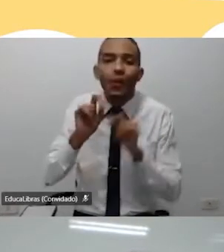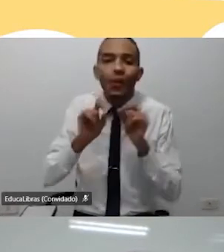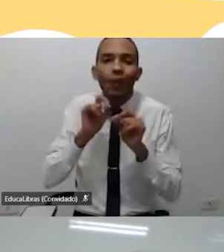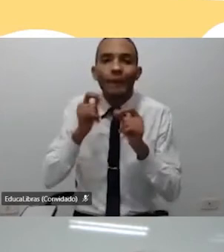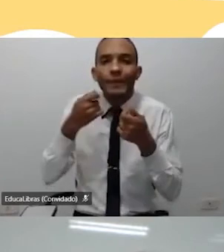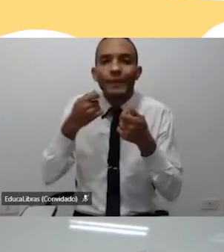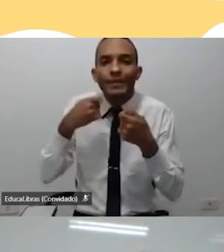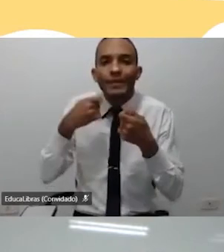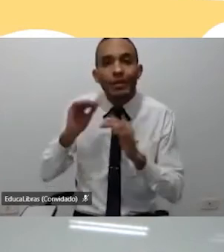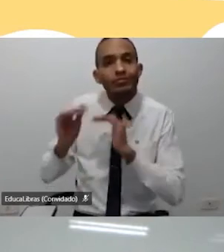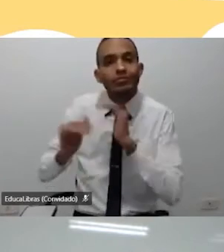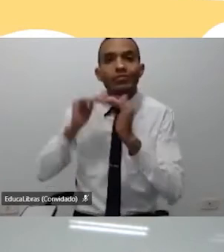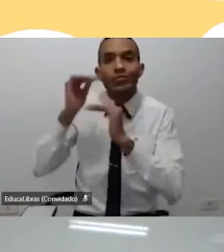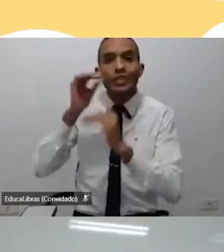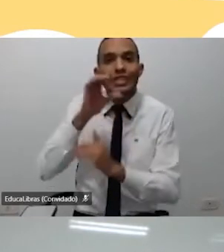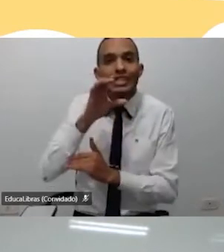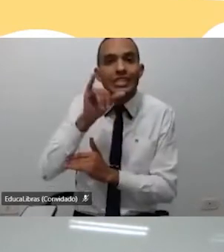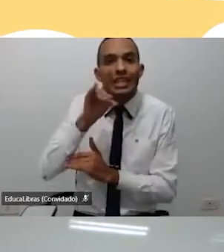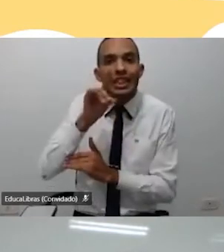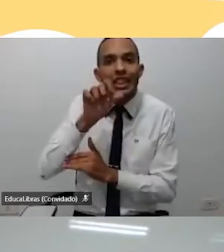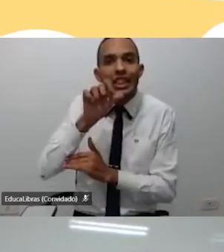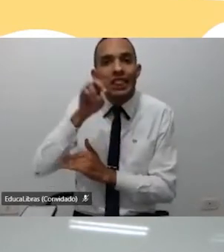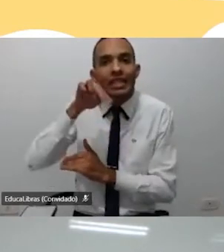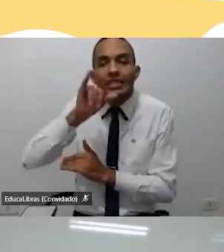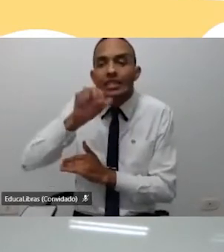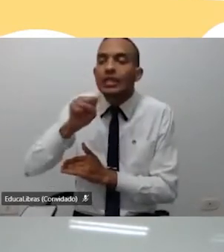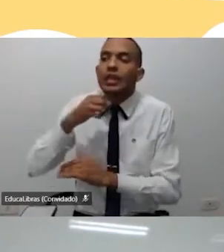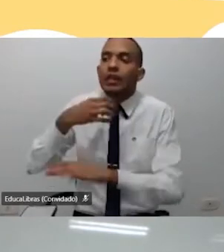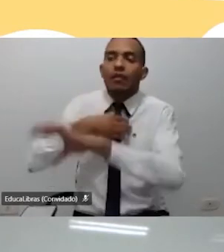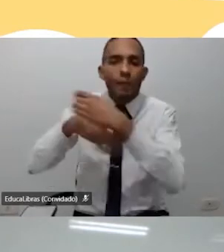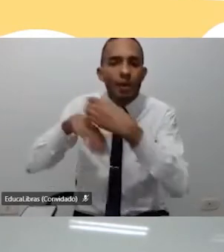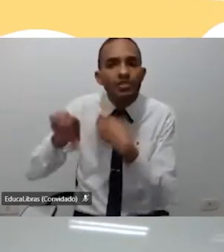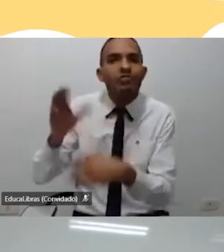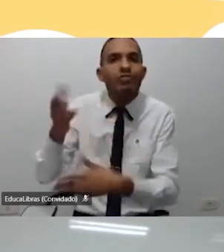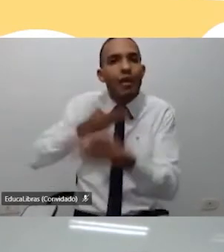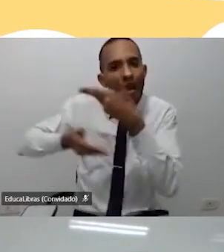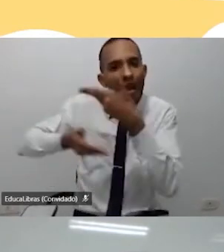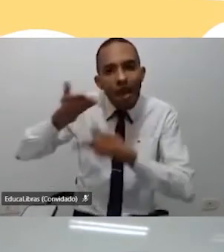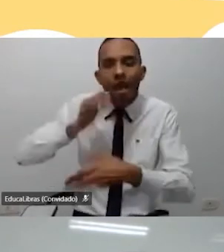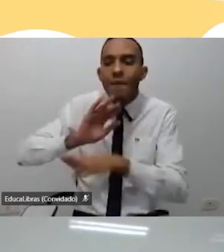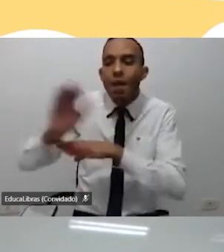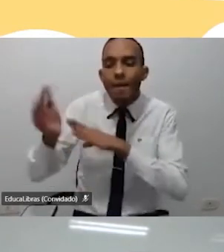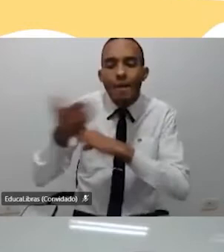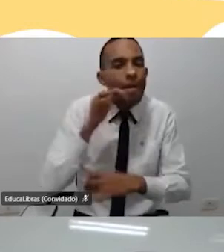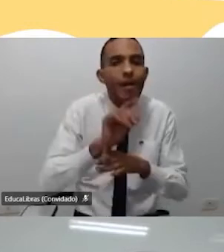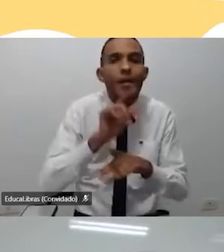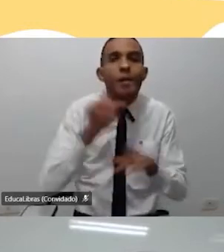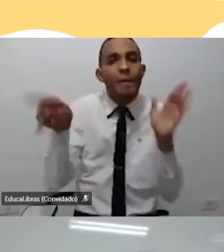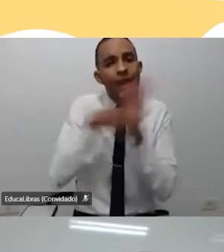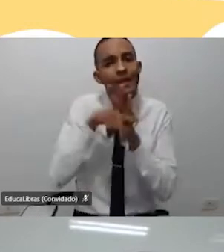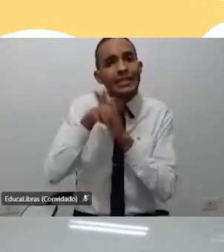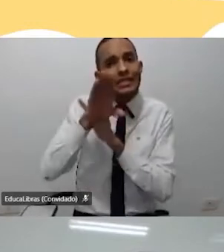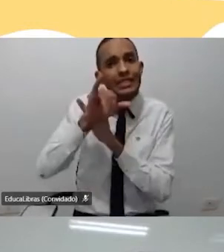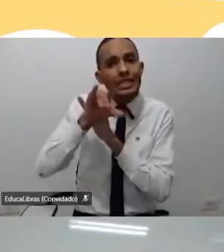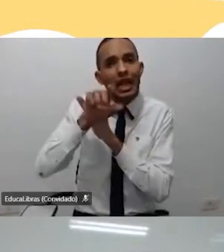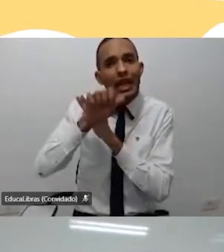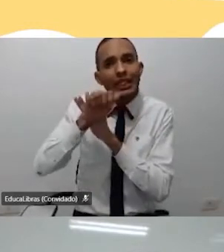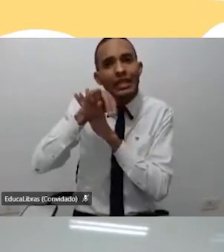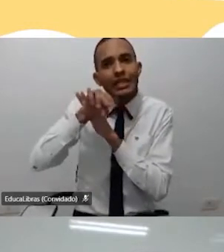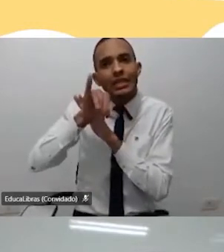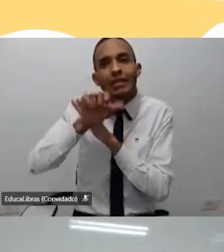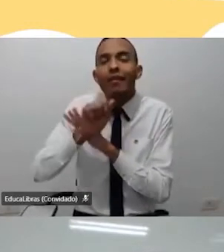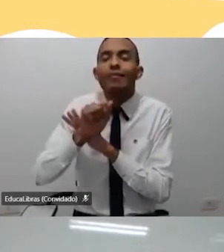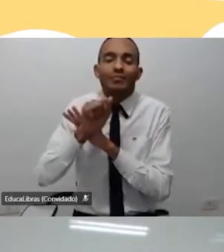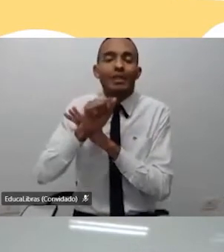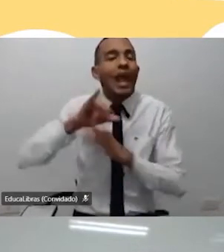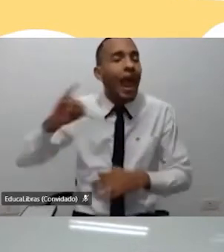desenvolver a cidadania, né, senso crítico, empatia, cooperação, isso tudo tem a ver com cidadania ativa, que é